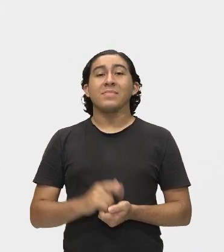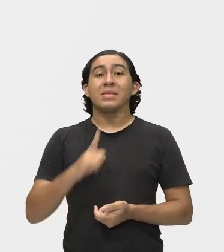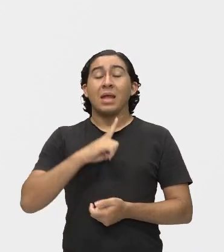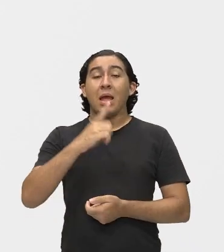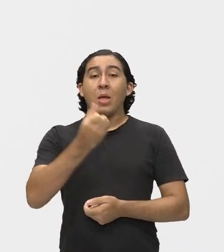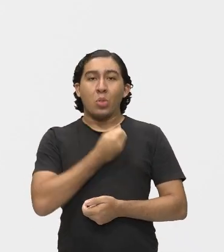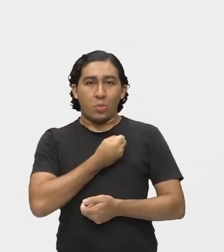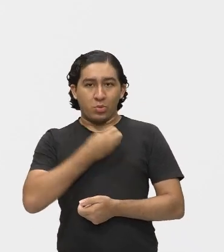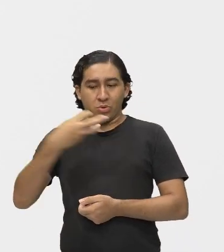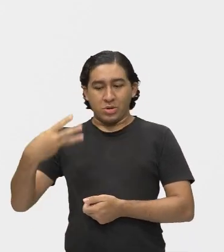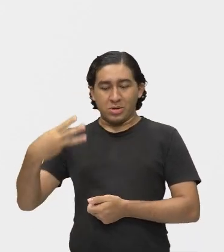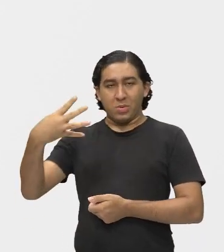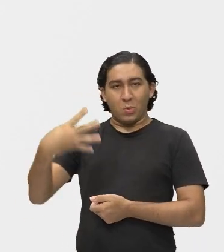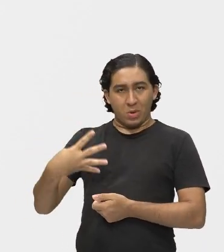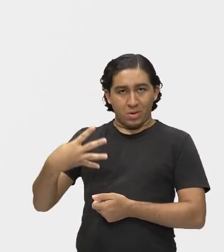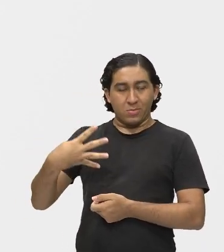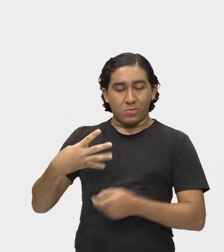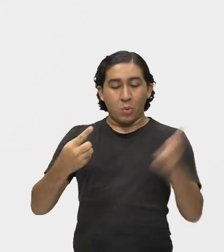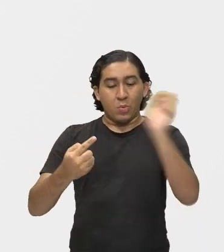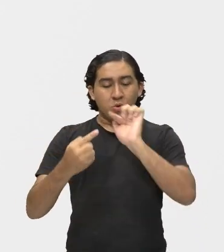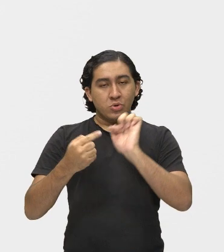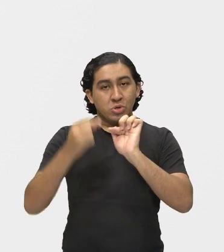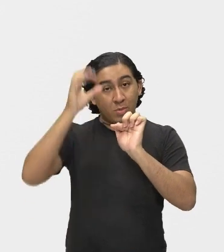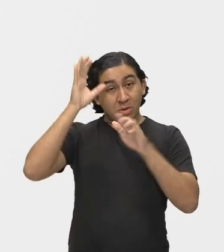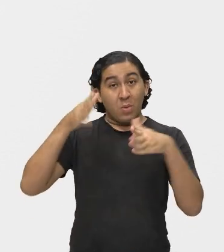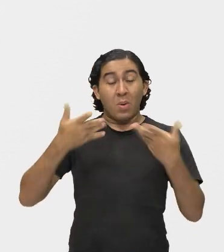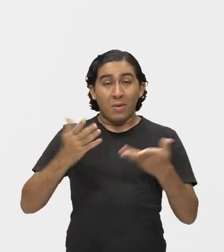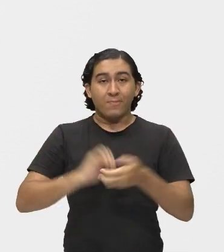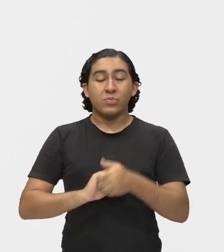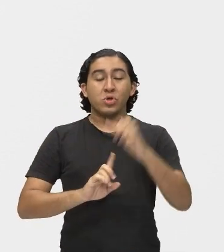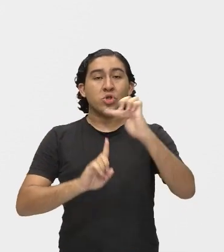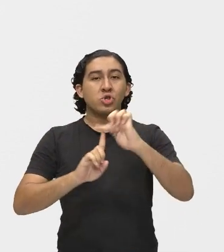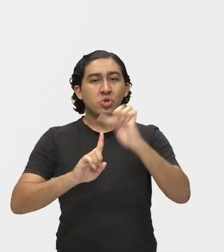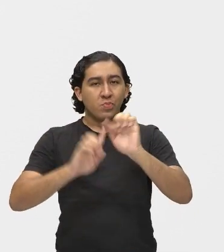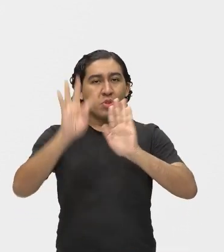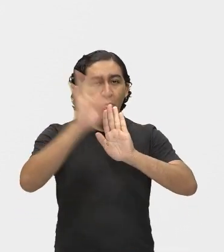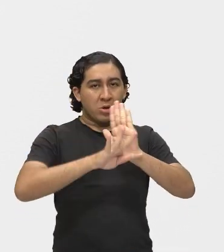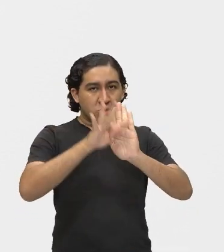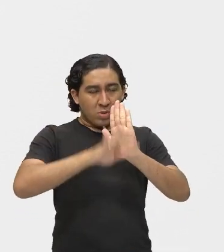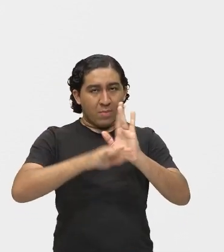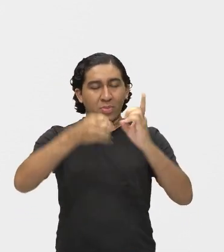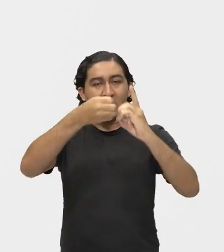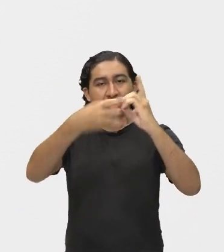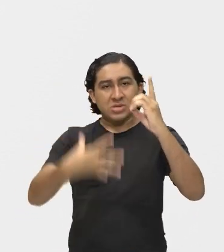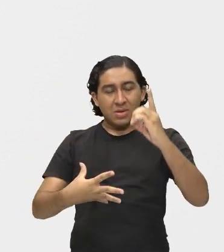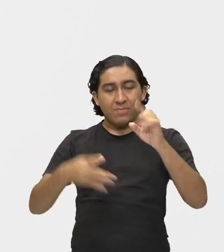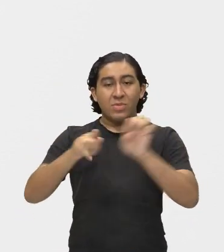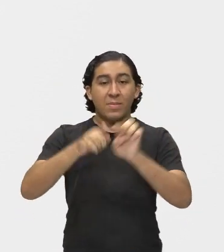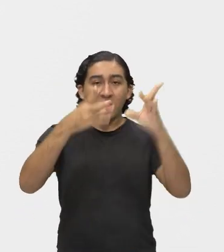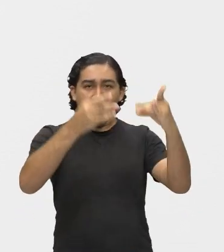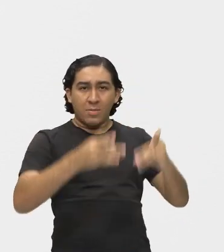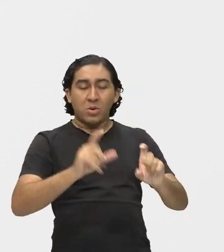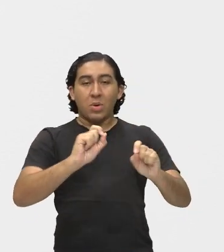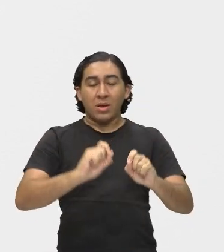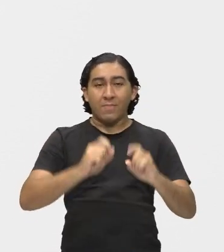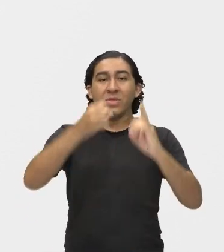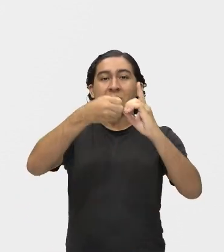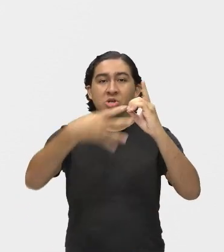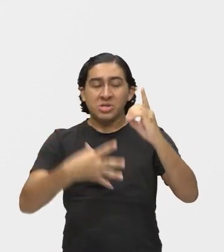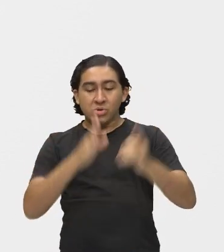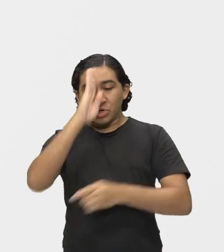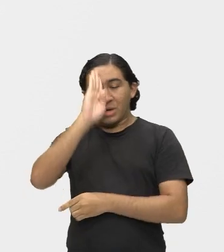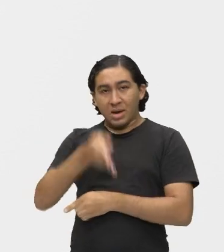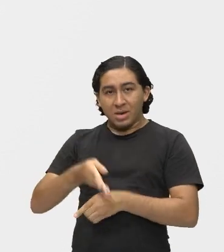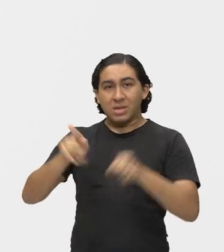34, o objeto de conhecimento é o tipo textual, descrição, e o detalhamento é descrição objetiva e